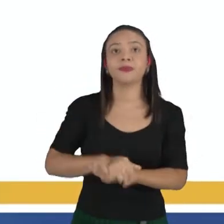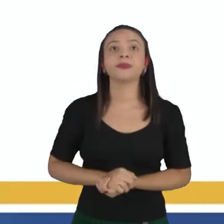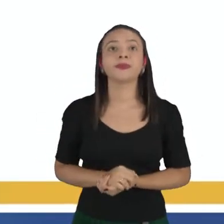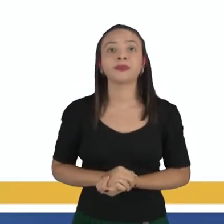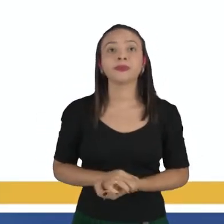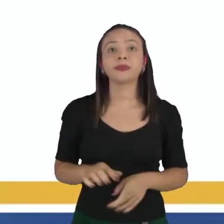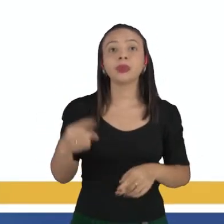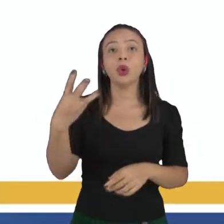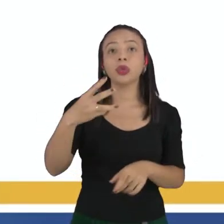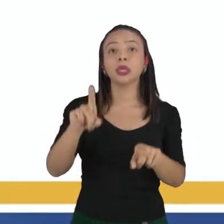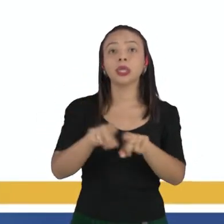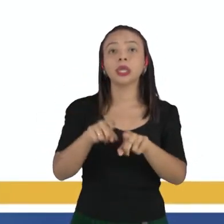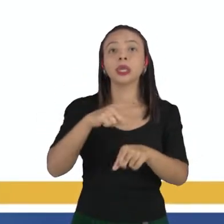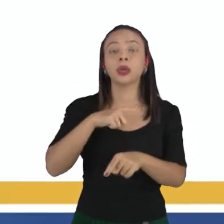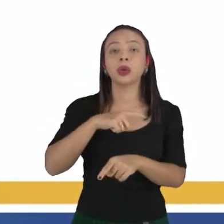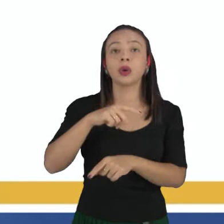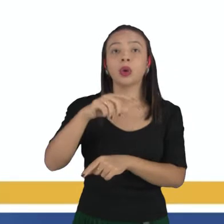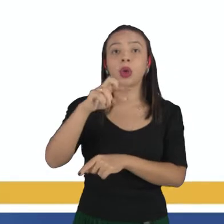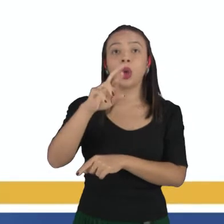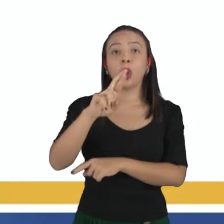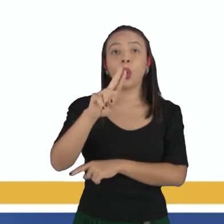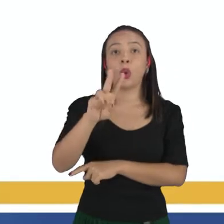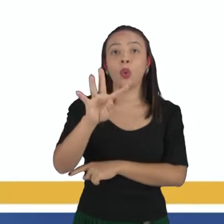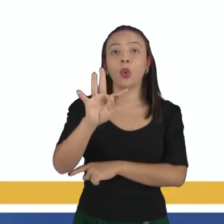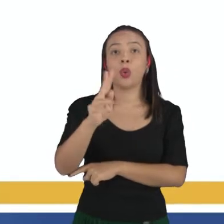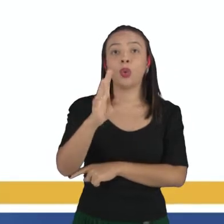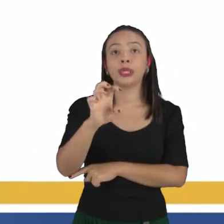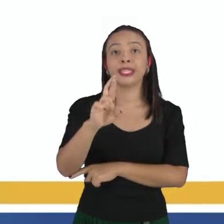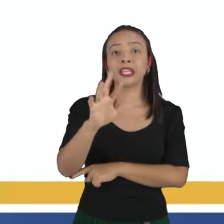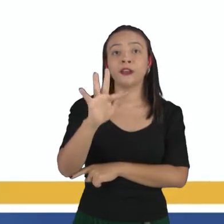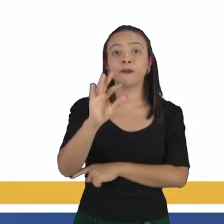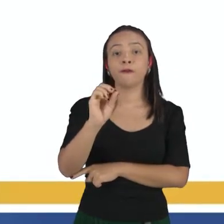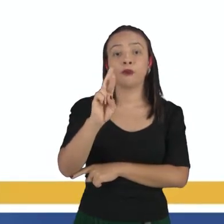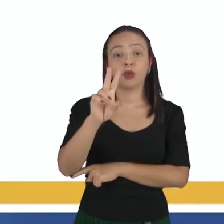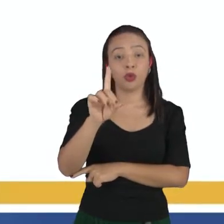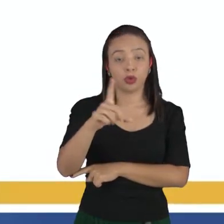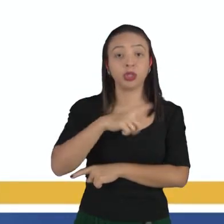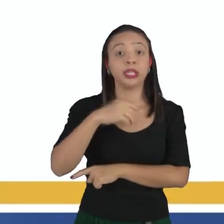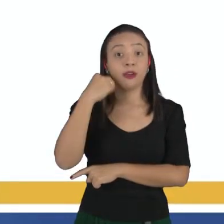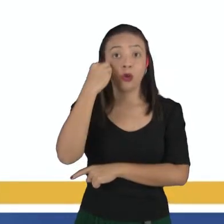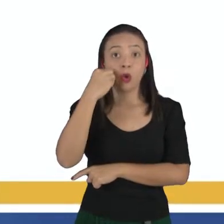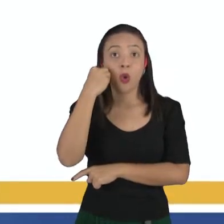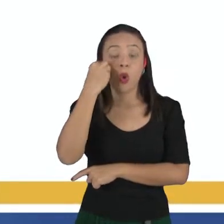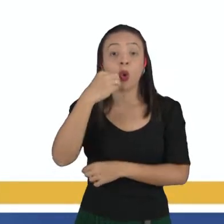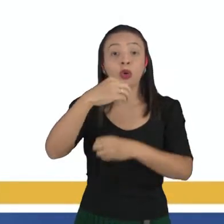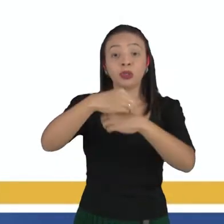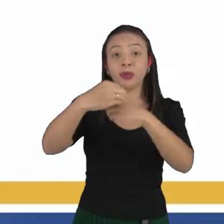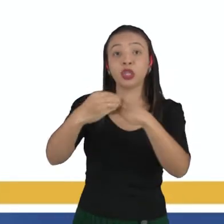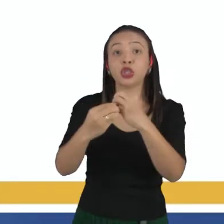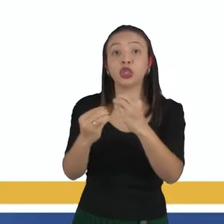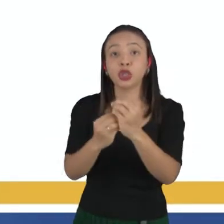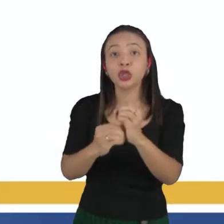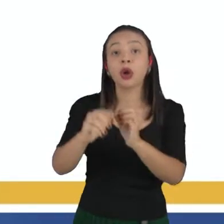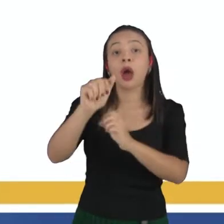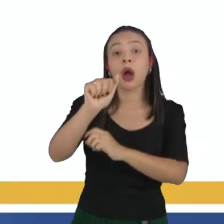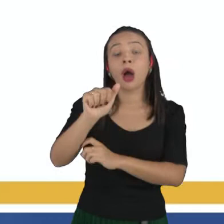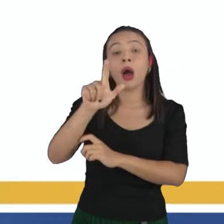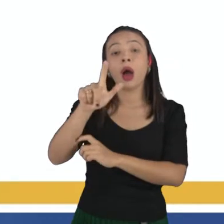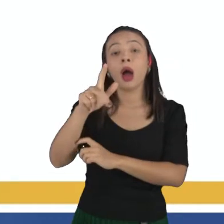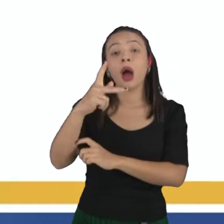aí o Rutherford. Seu modelo atômico ele está baseado no seu experimento com partículas alfas, né? Ele